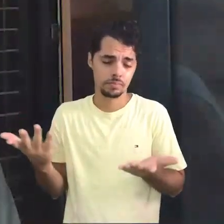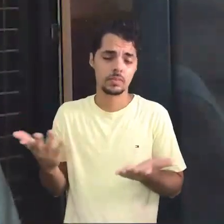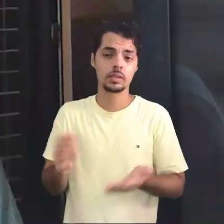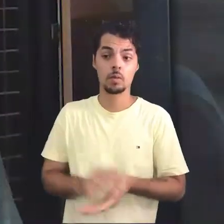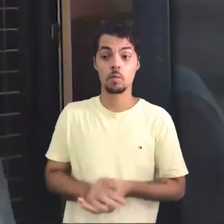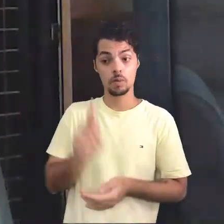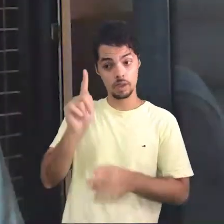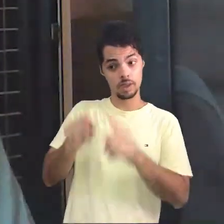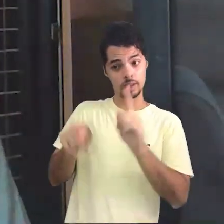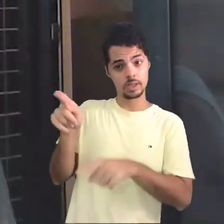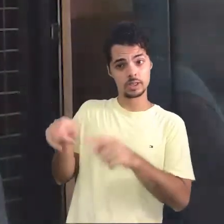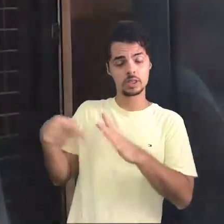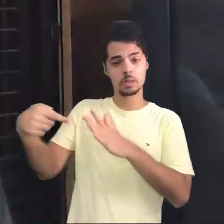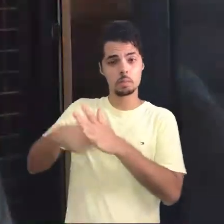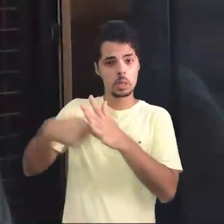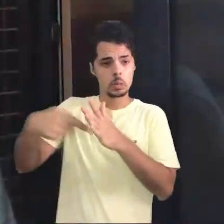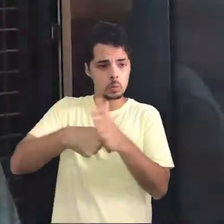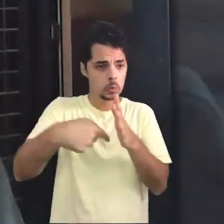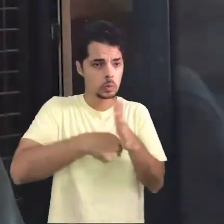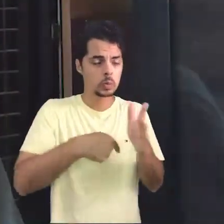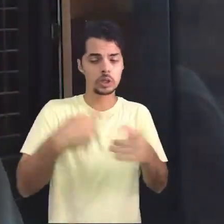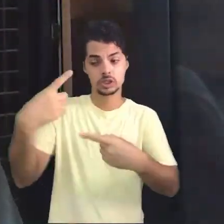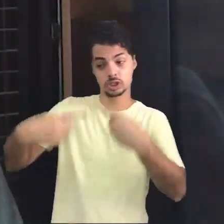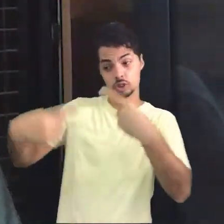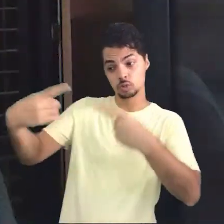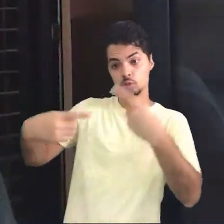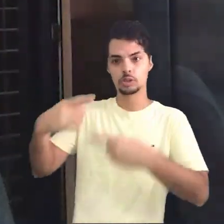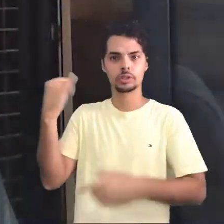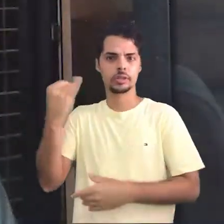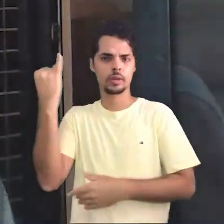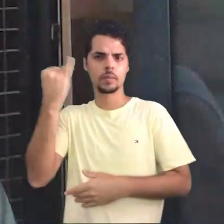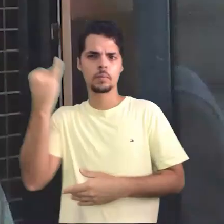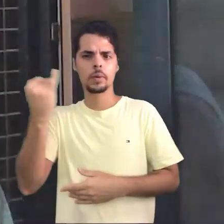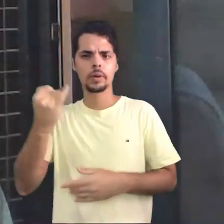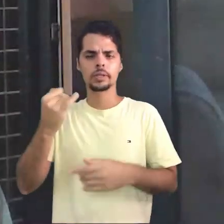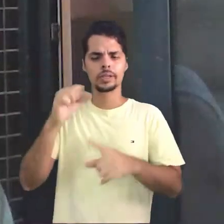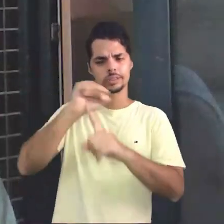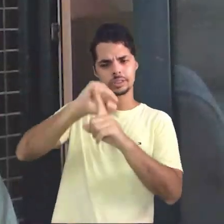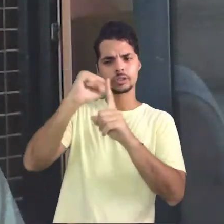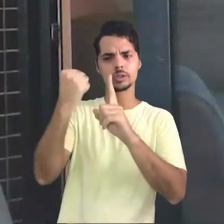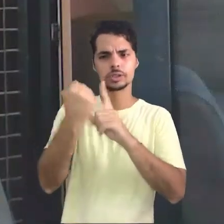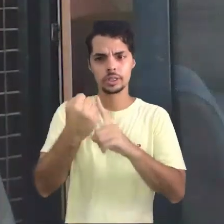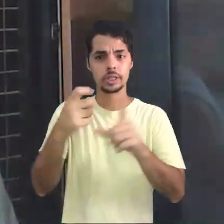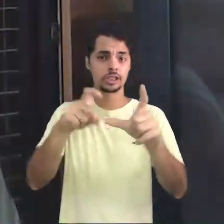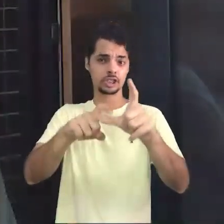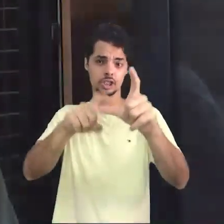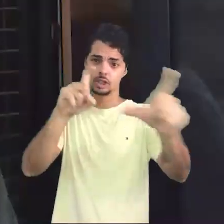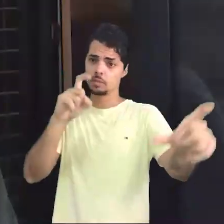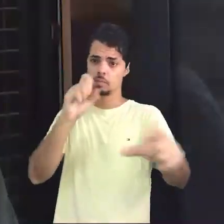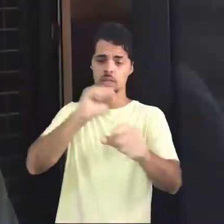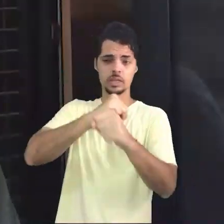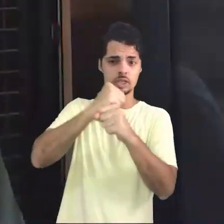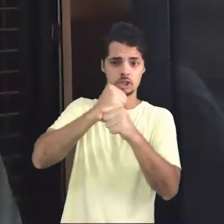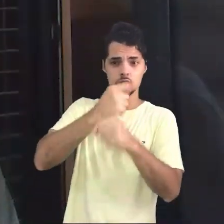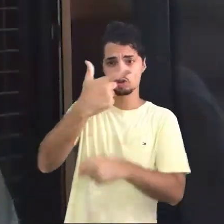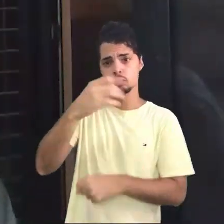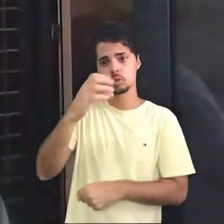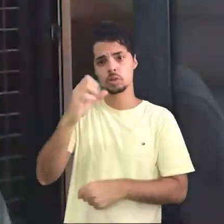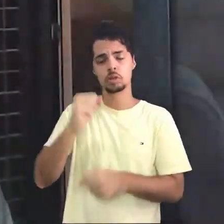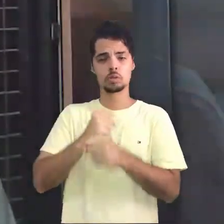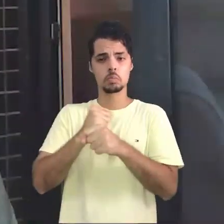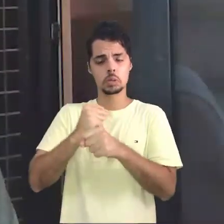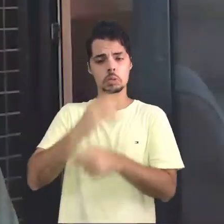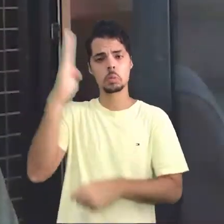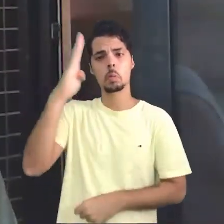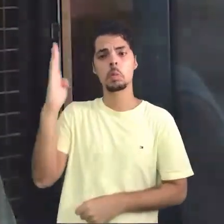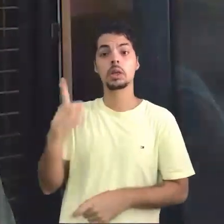e fazer perguntas críticas e reflexivas a respeito da construção da memória social acerca da Independência do Brasil foi um dos